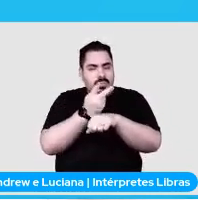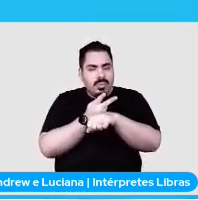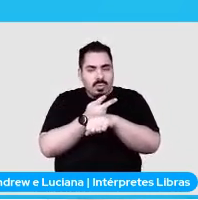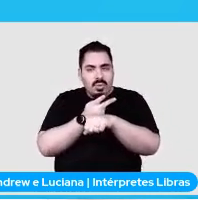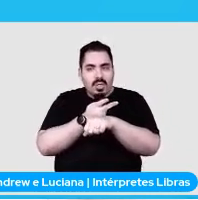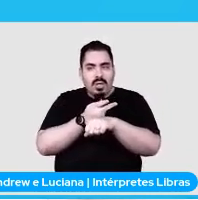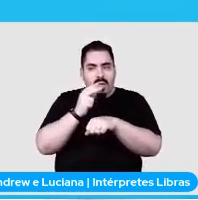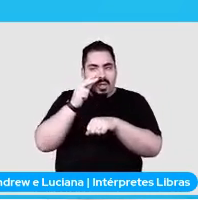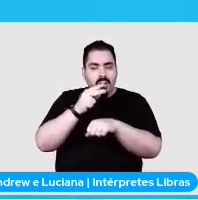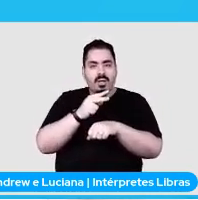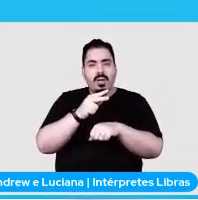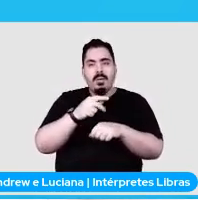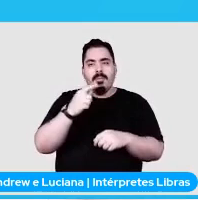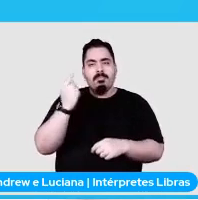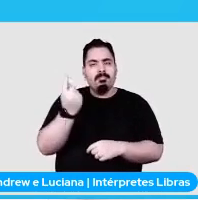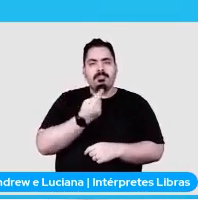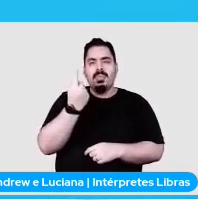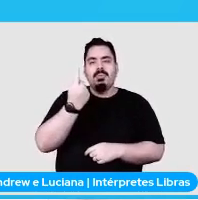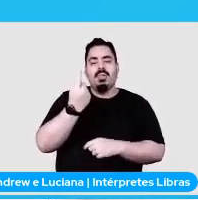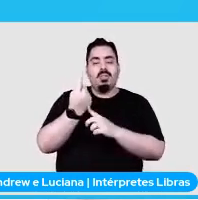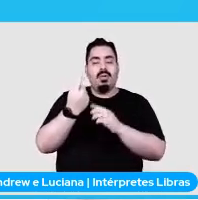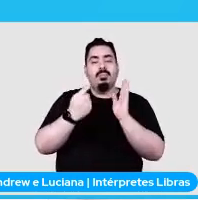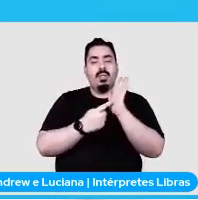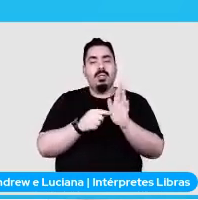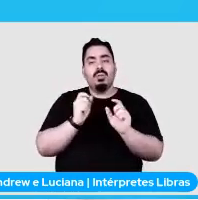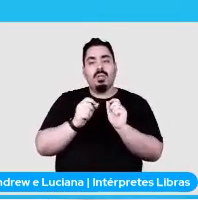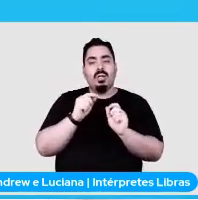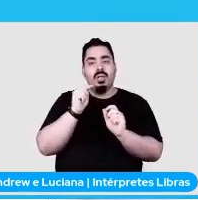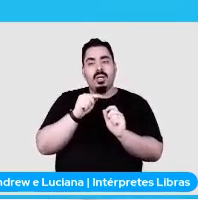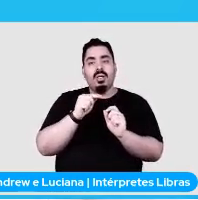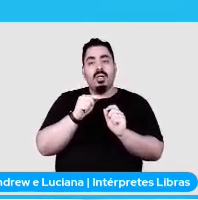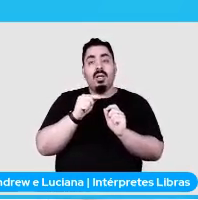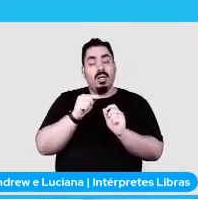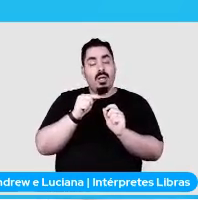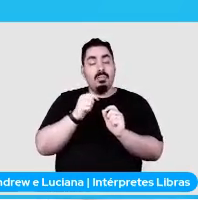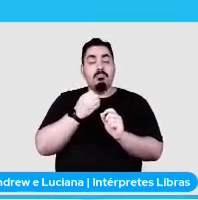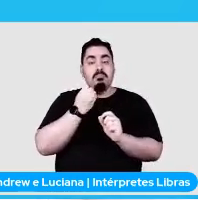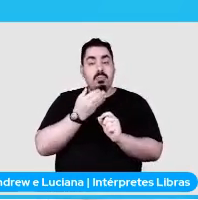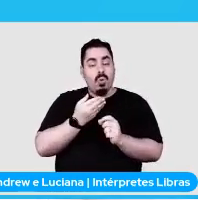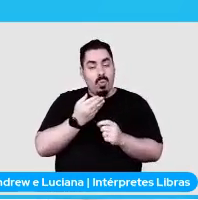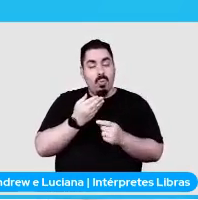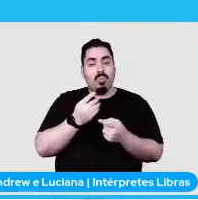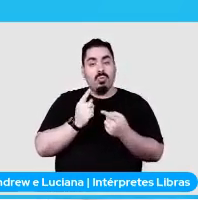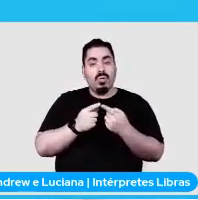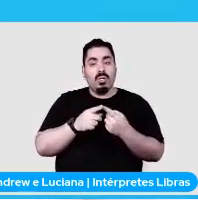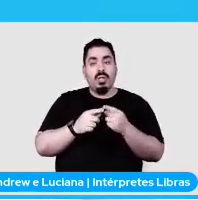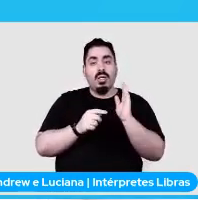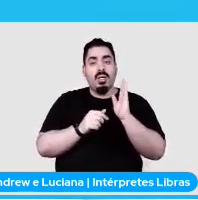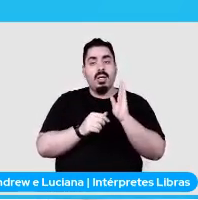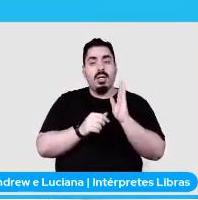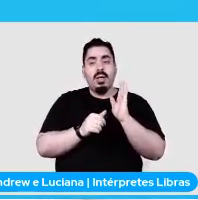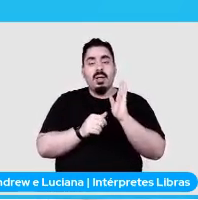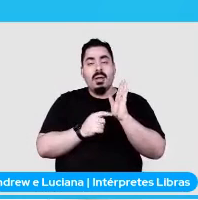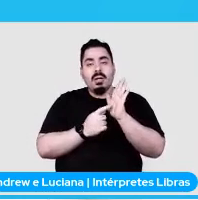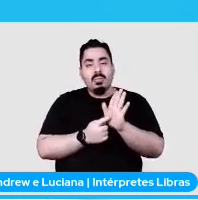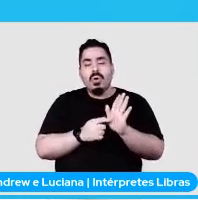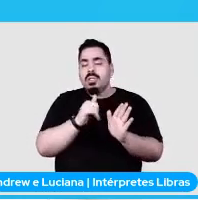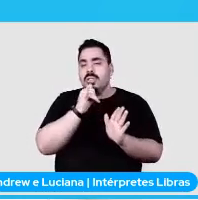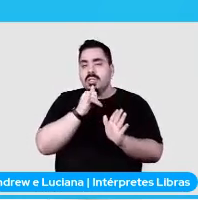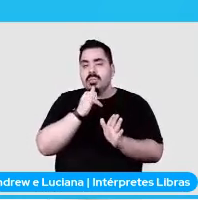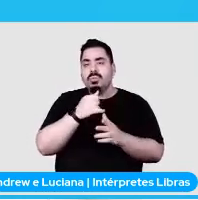ele é a primeira coisinha que aparece. E ele é muito bom, gosto muito dele, porque ele exemplifica todos os processos e etapas de